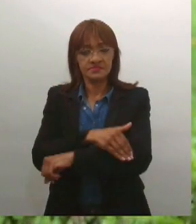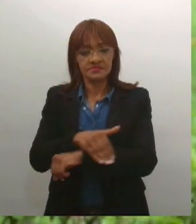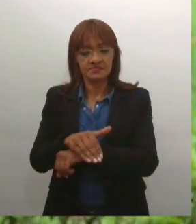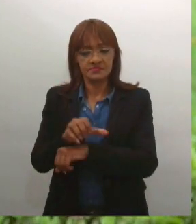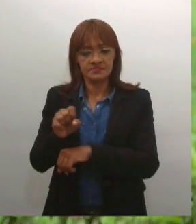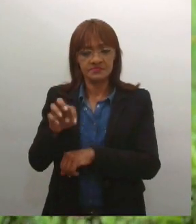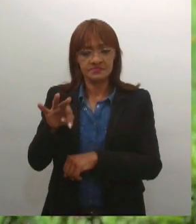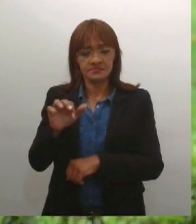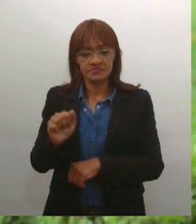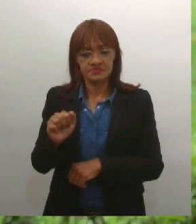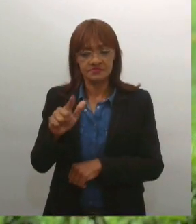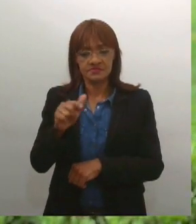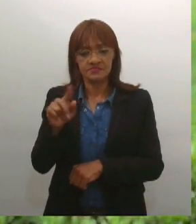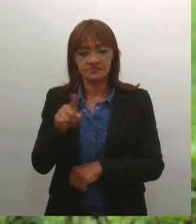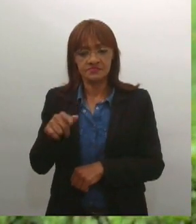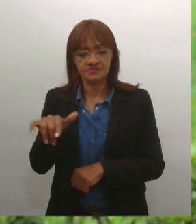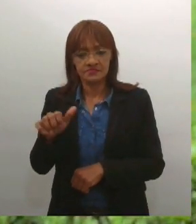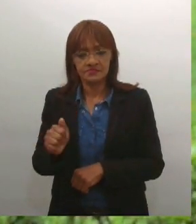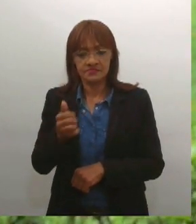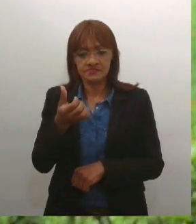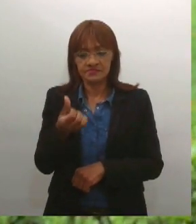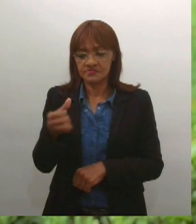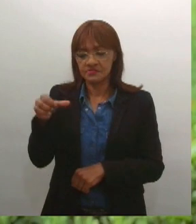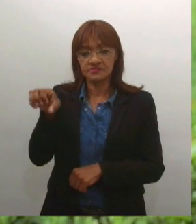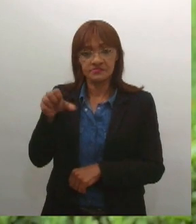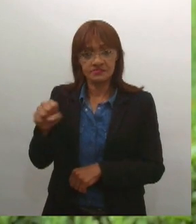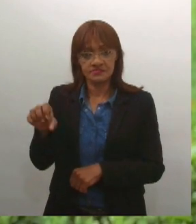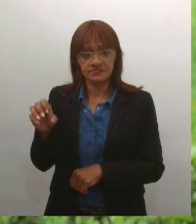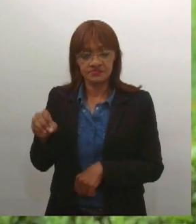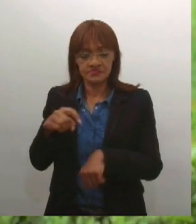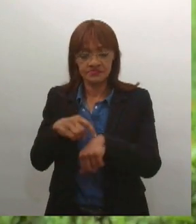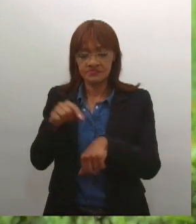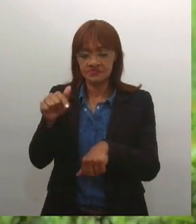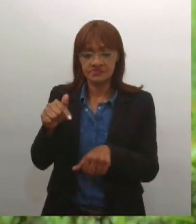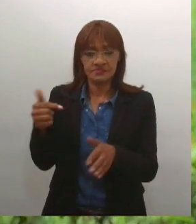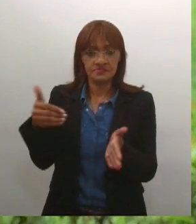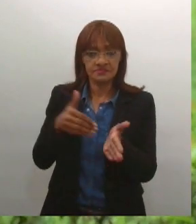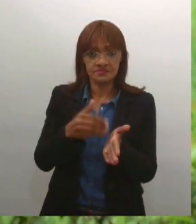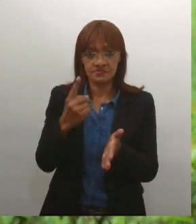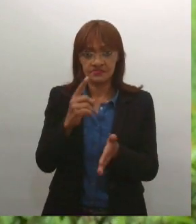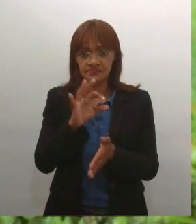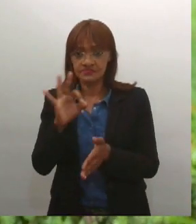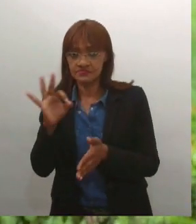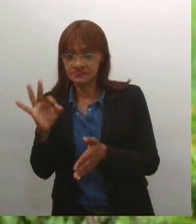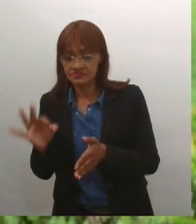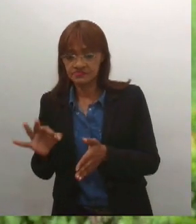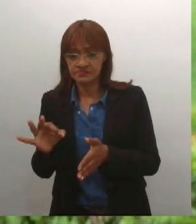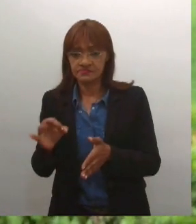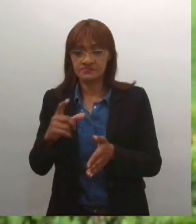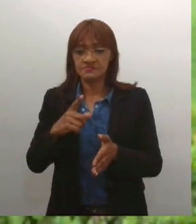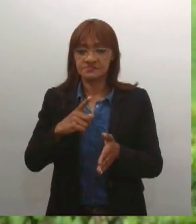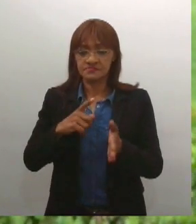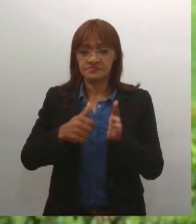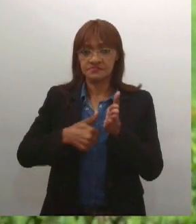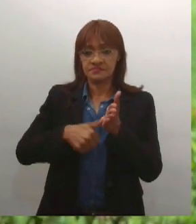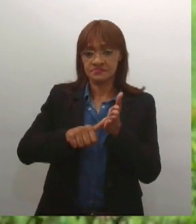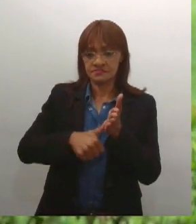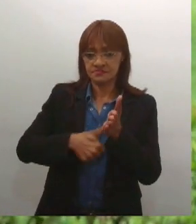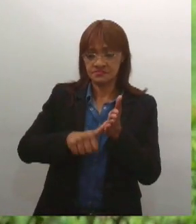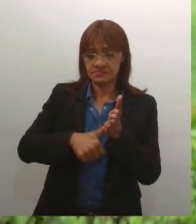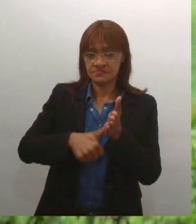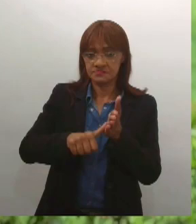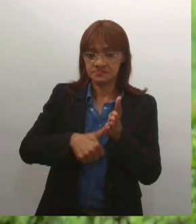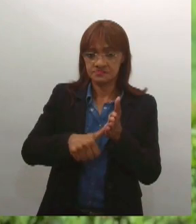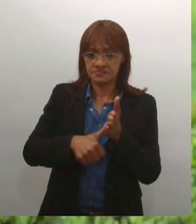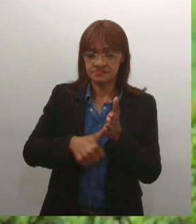680, das 7 às 13 horas, portando seus documentos pessoais, que são o